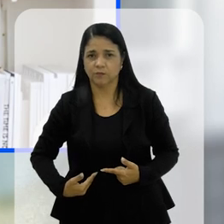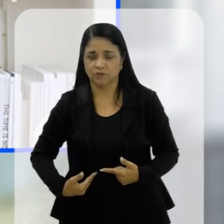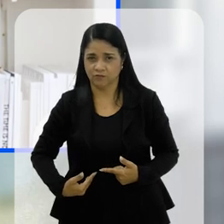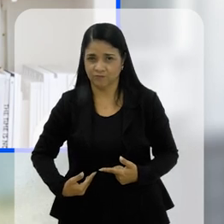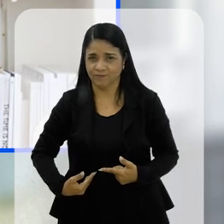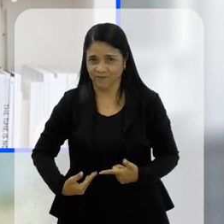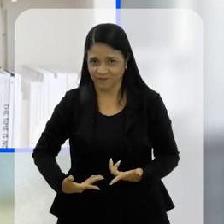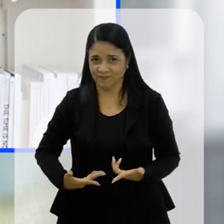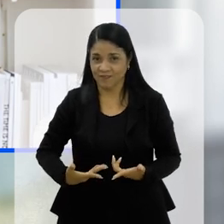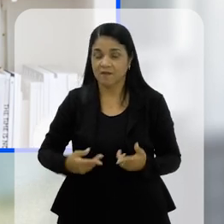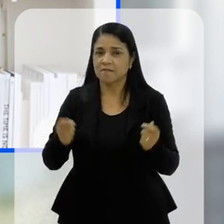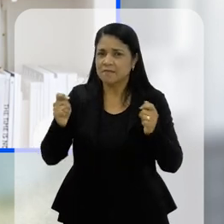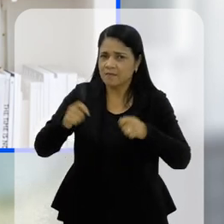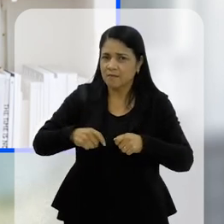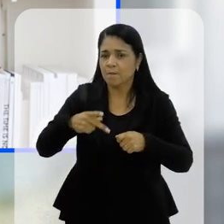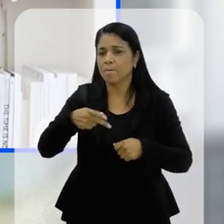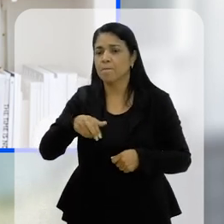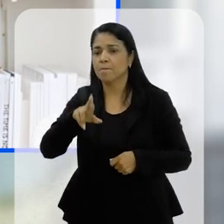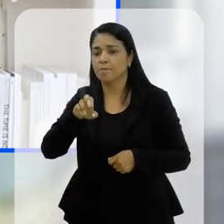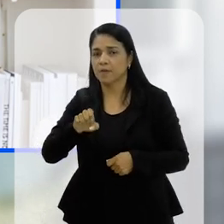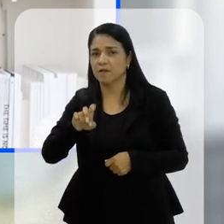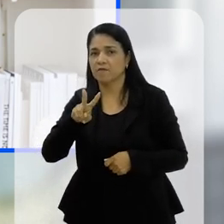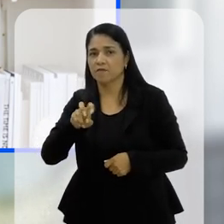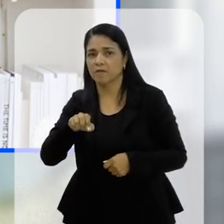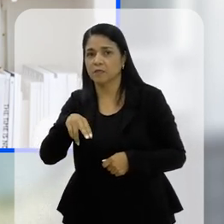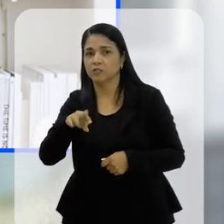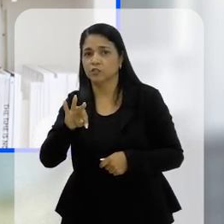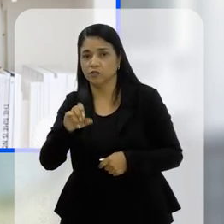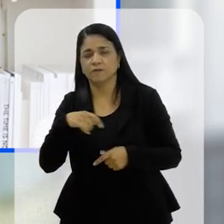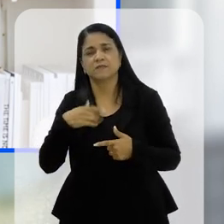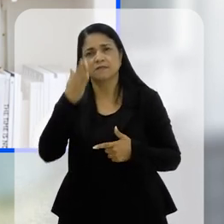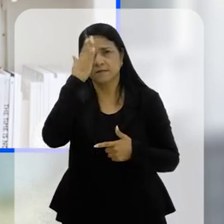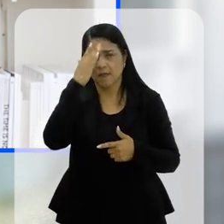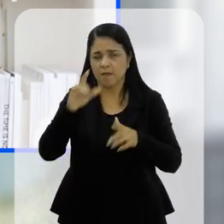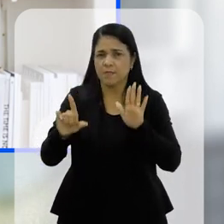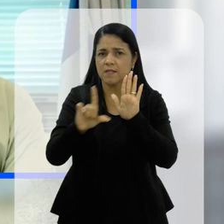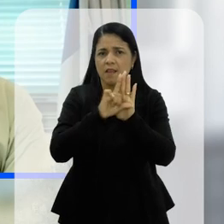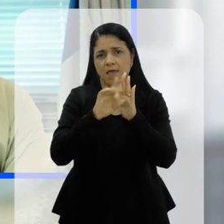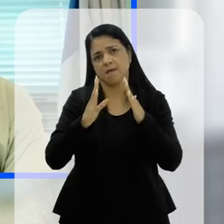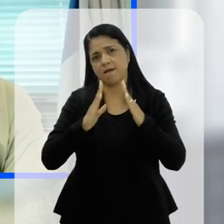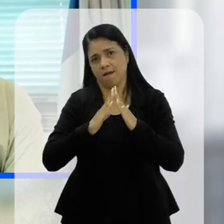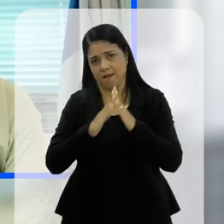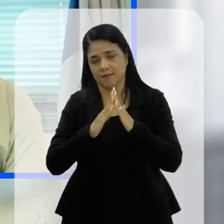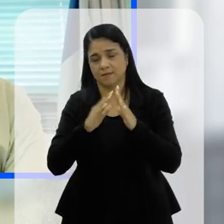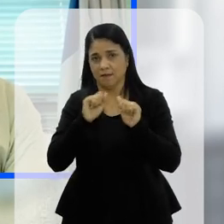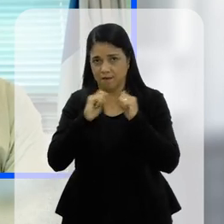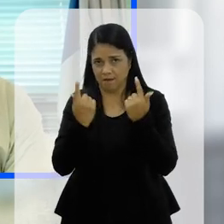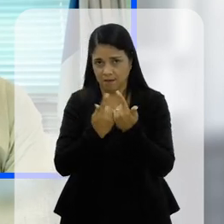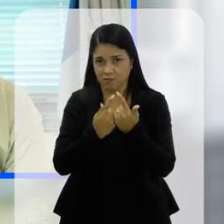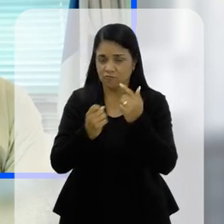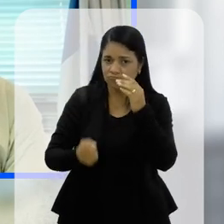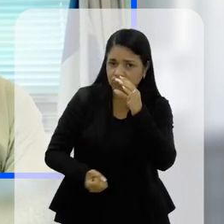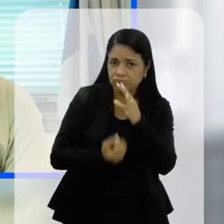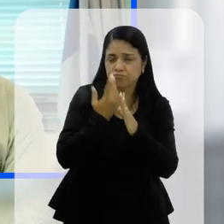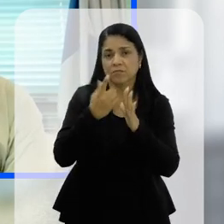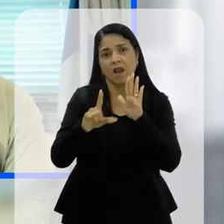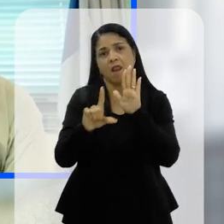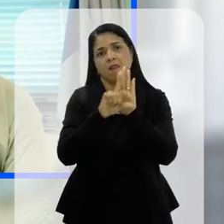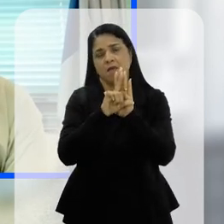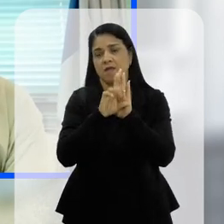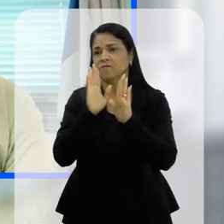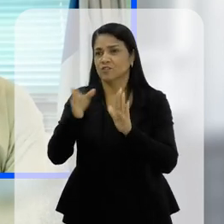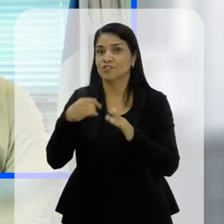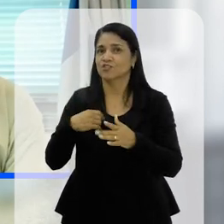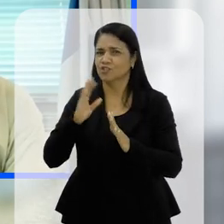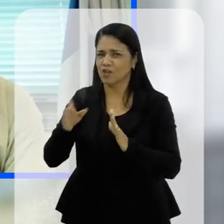públicas preventivas? A gente sabe que a Alerj é uma casa de leis, né? Então, assim, é fundamental a criação de leis